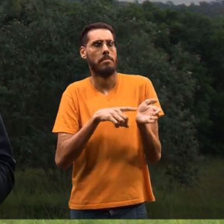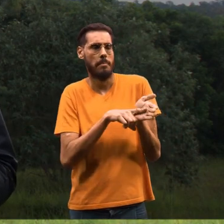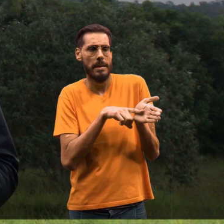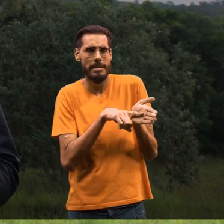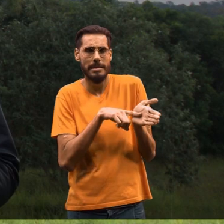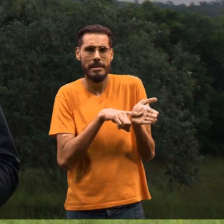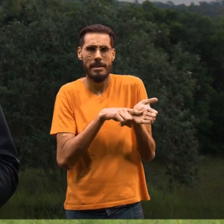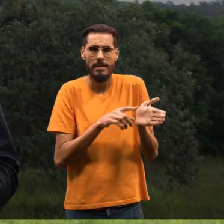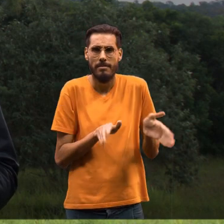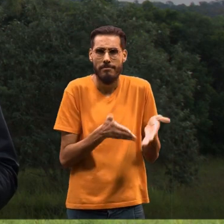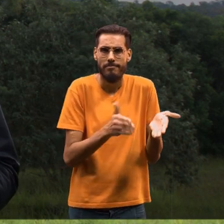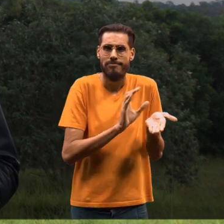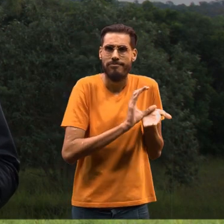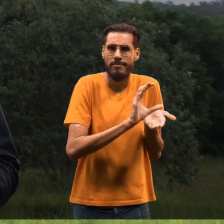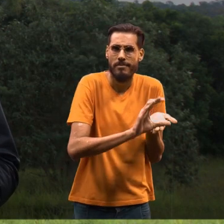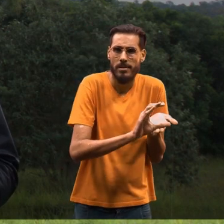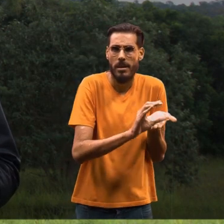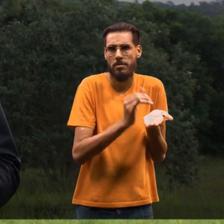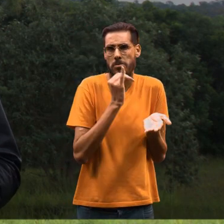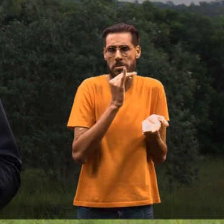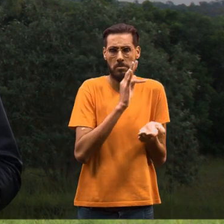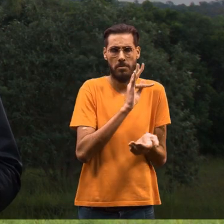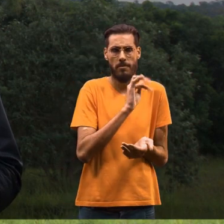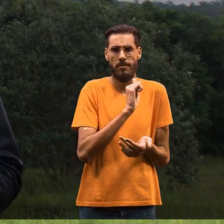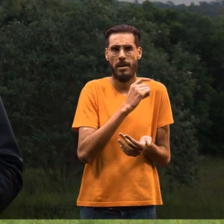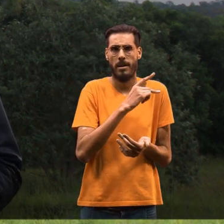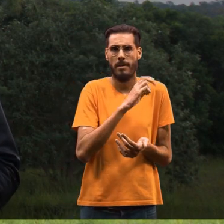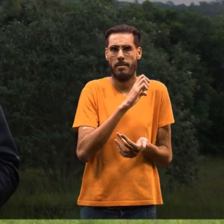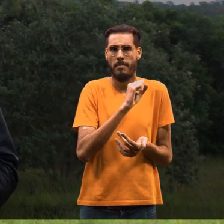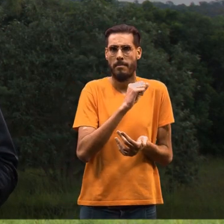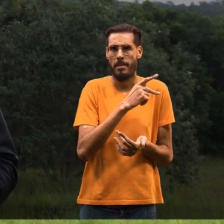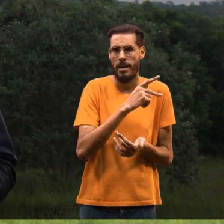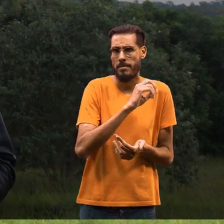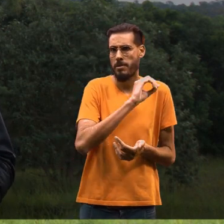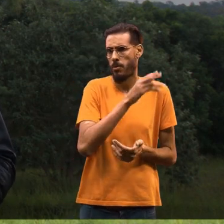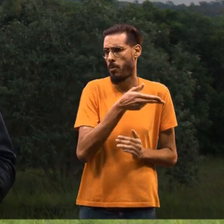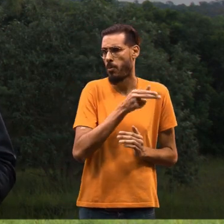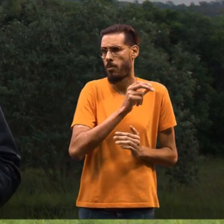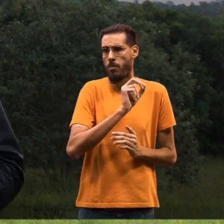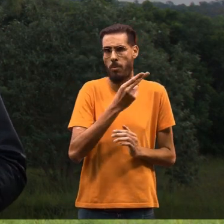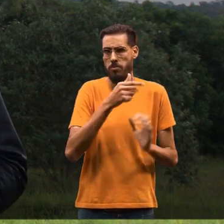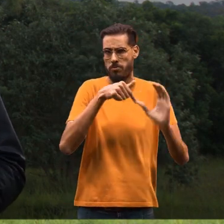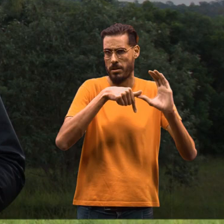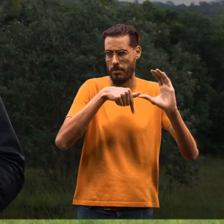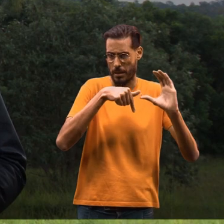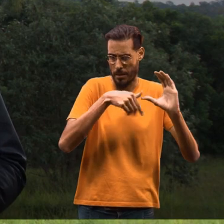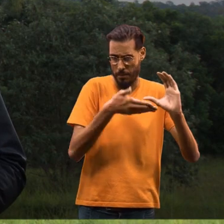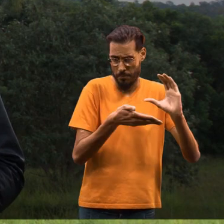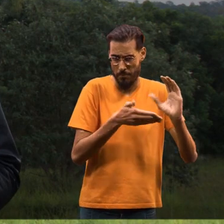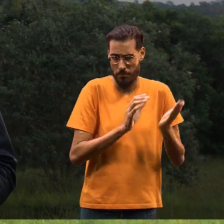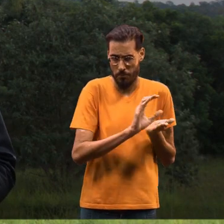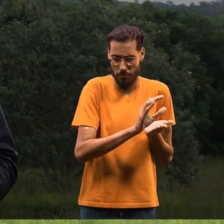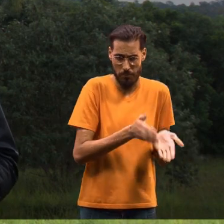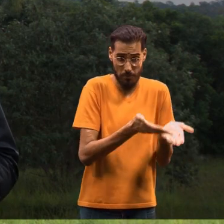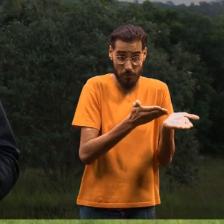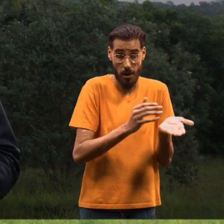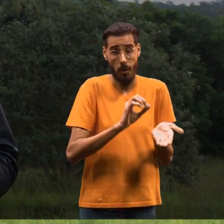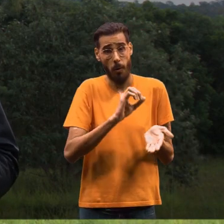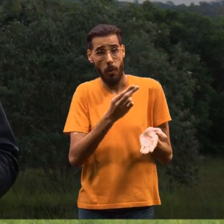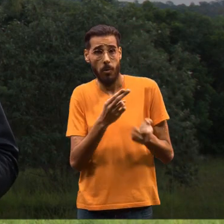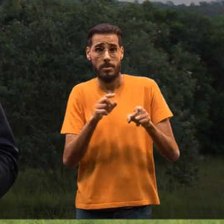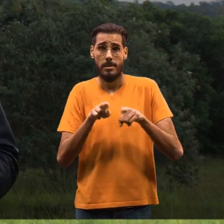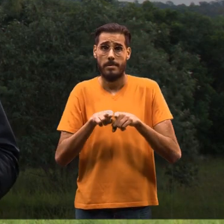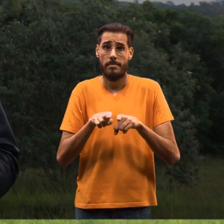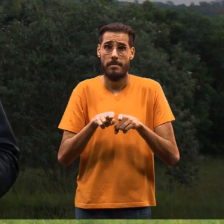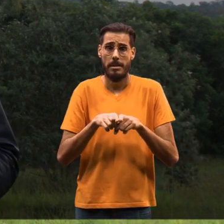pesquisas fomentadas por alguns órgãos, como, por exemplo, a FAPESP ou o CNPq, até